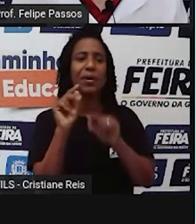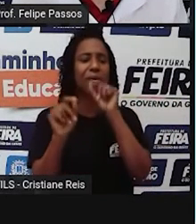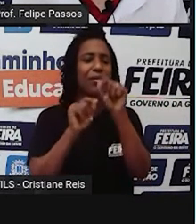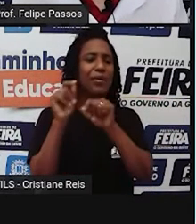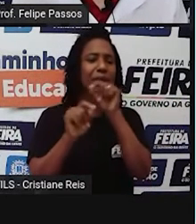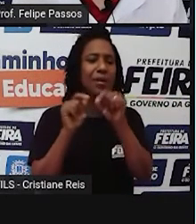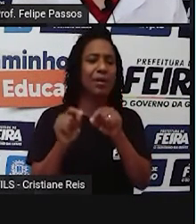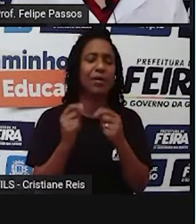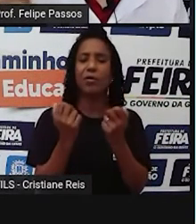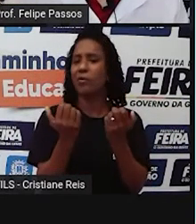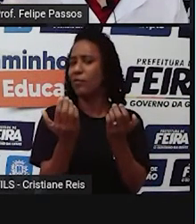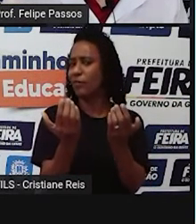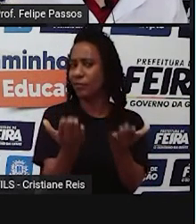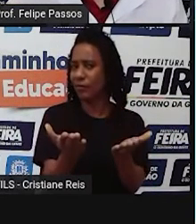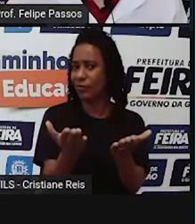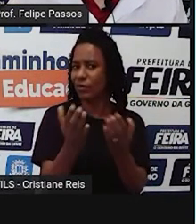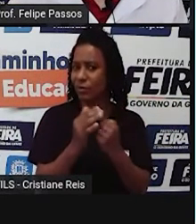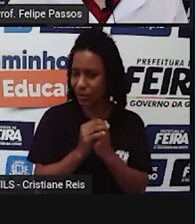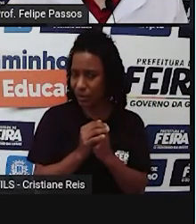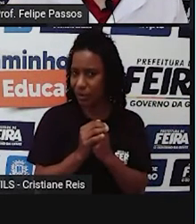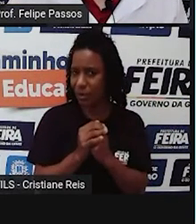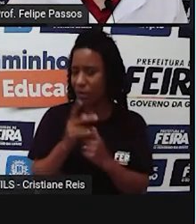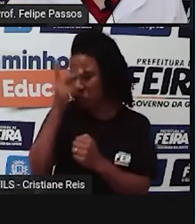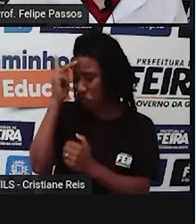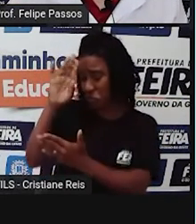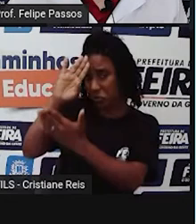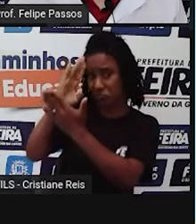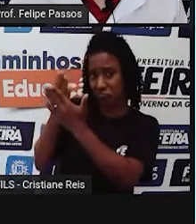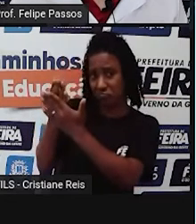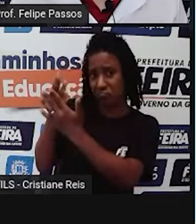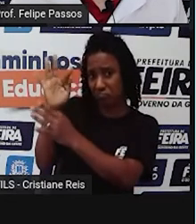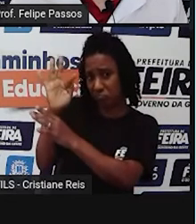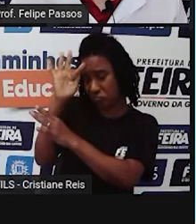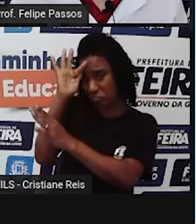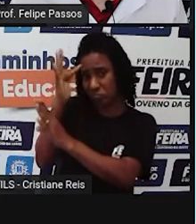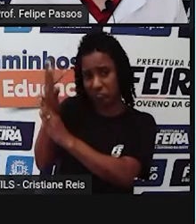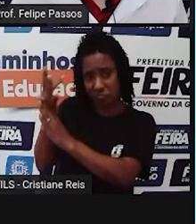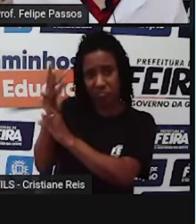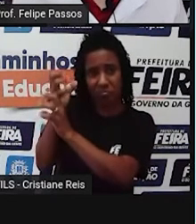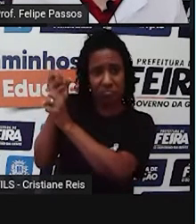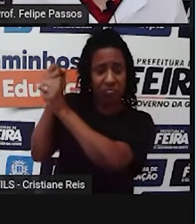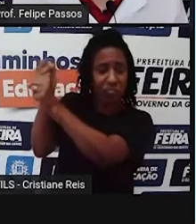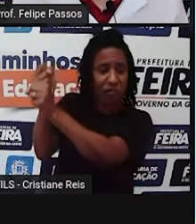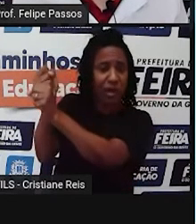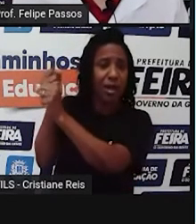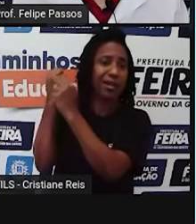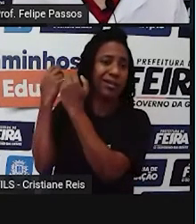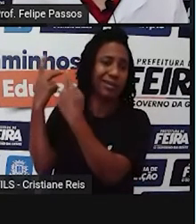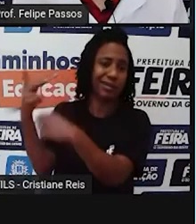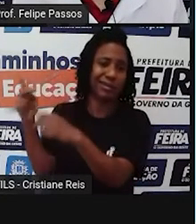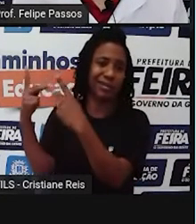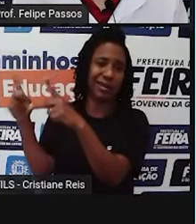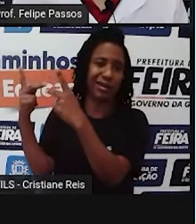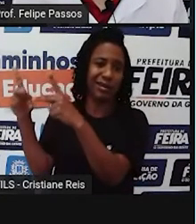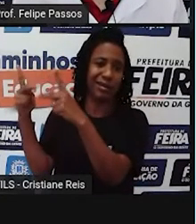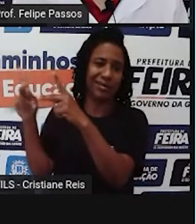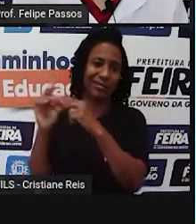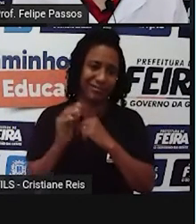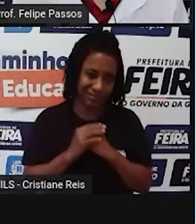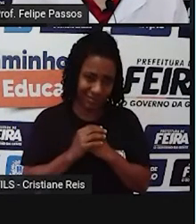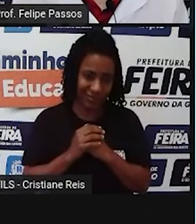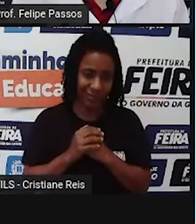ver com a fé de outra pessoa? Dá para eu pensar nisso? Fé é um